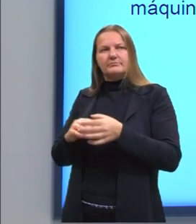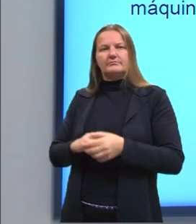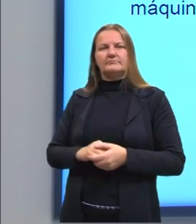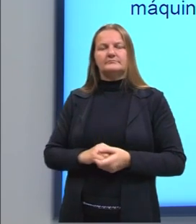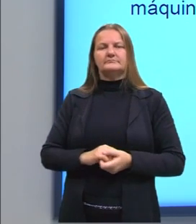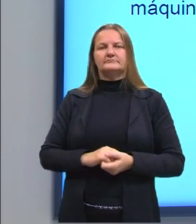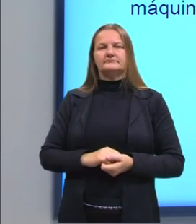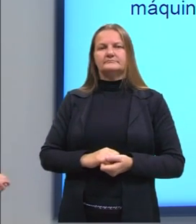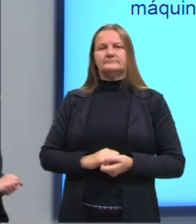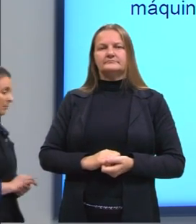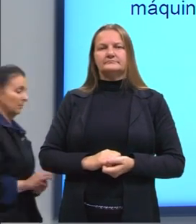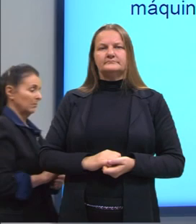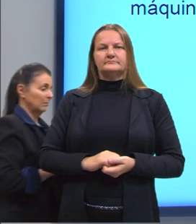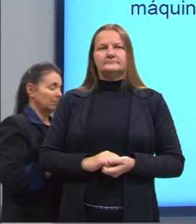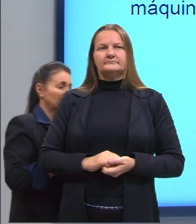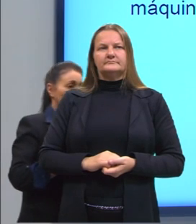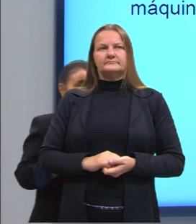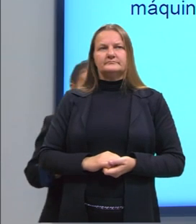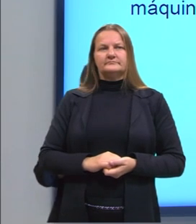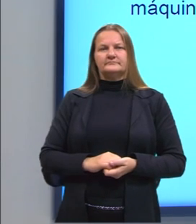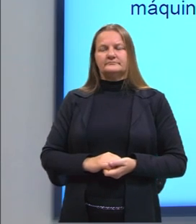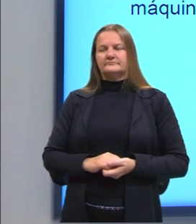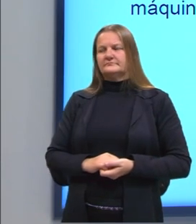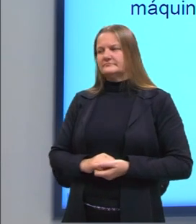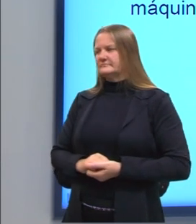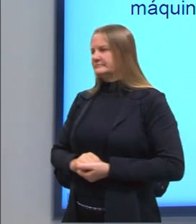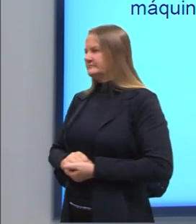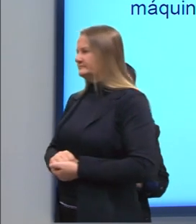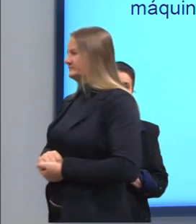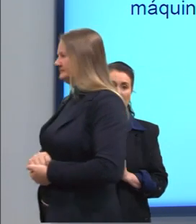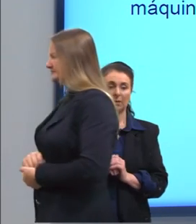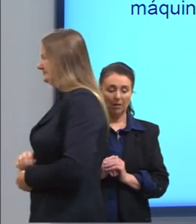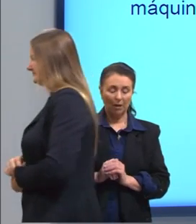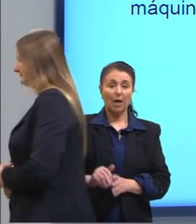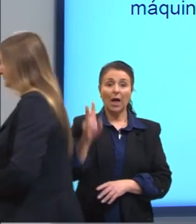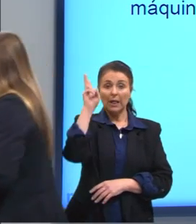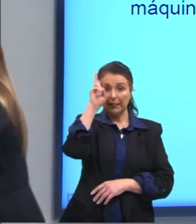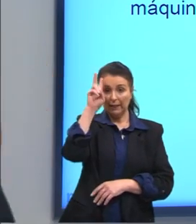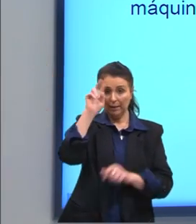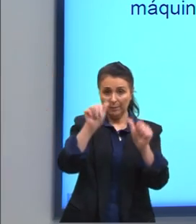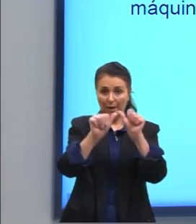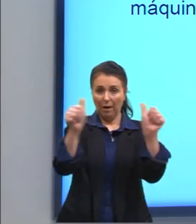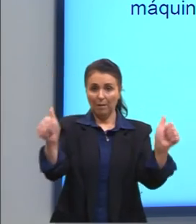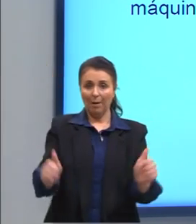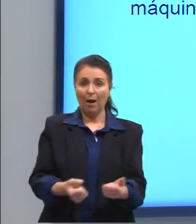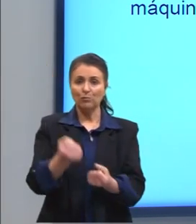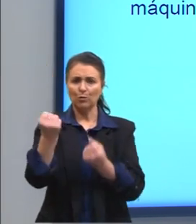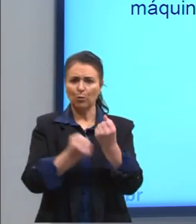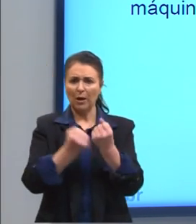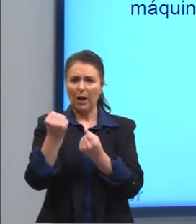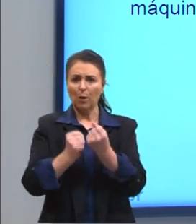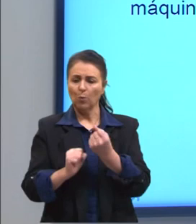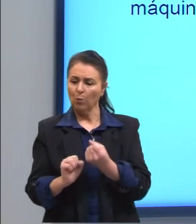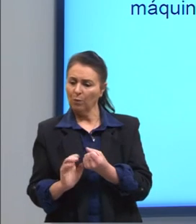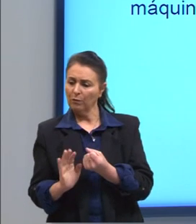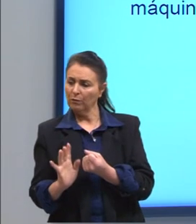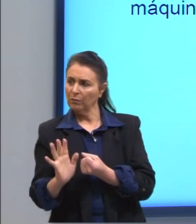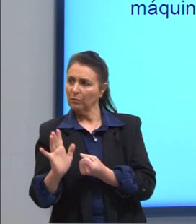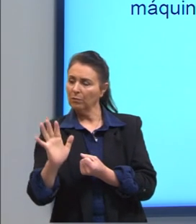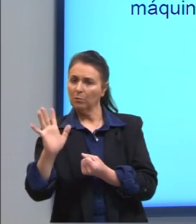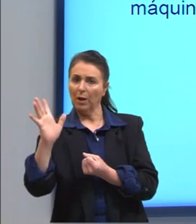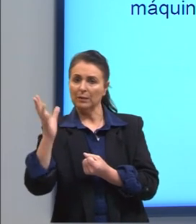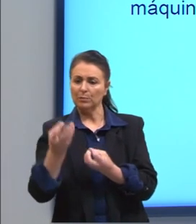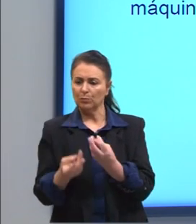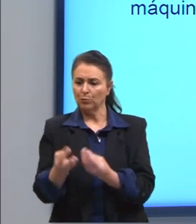rejeitada, Por exemplo, aquela imagem que a gente viu do carro, né, com aquela fumaça. Então, a combustão,